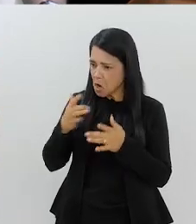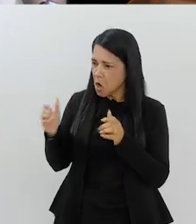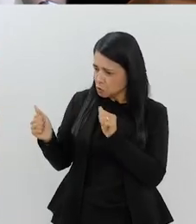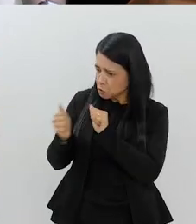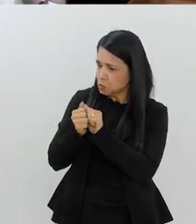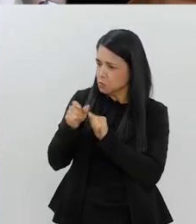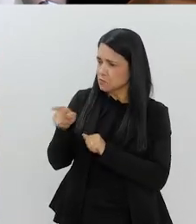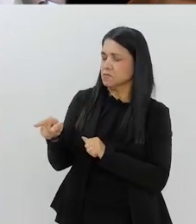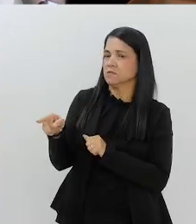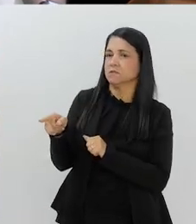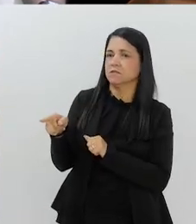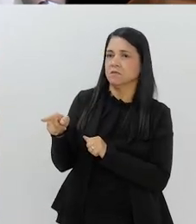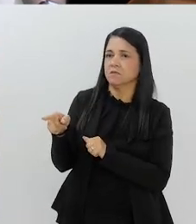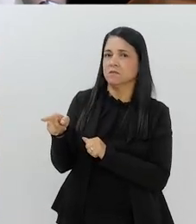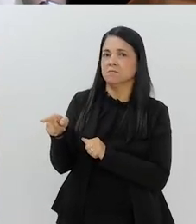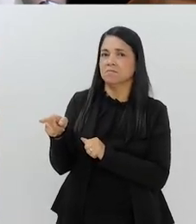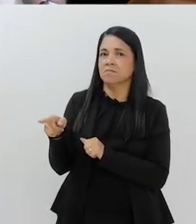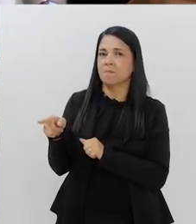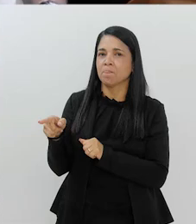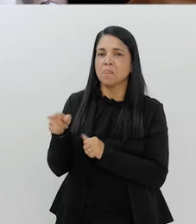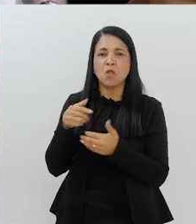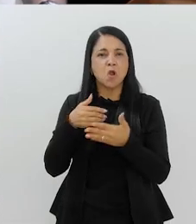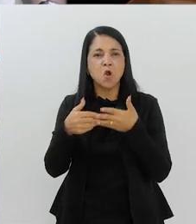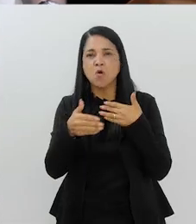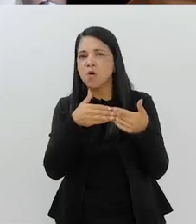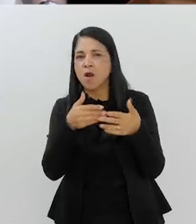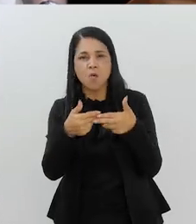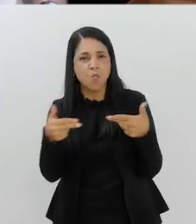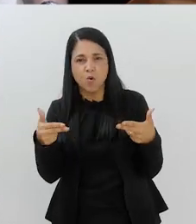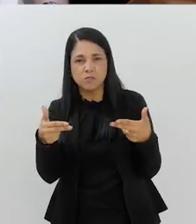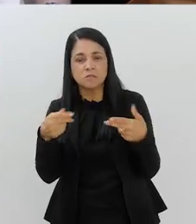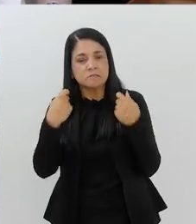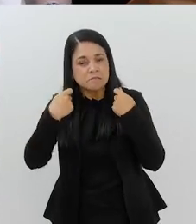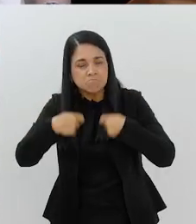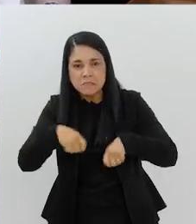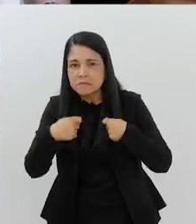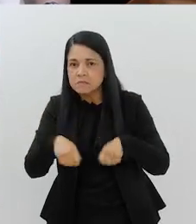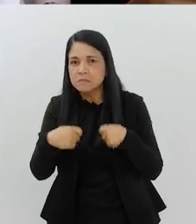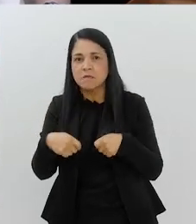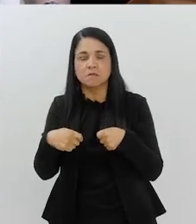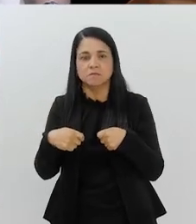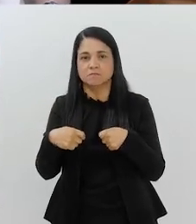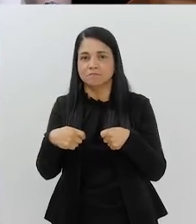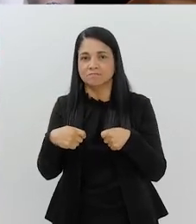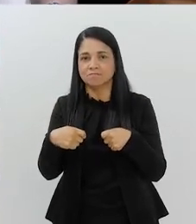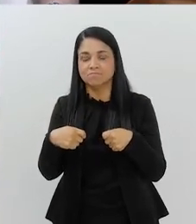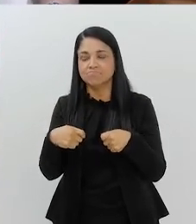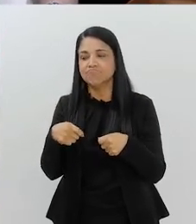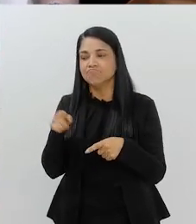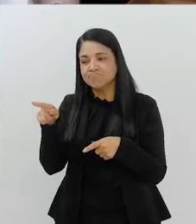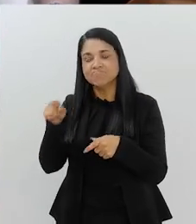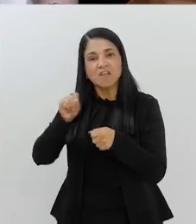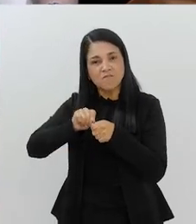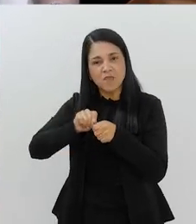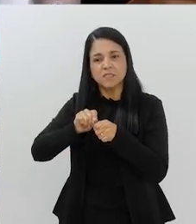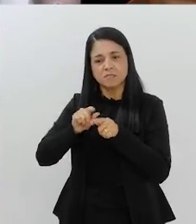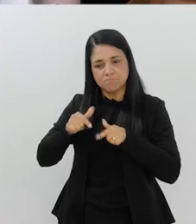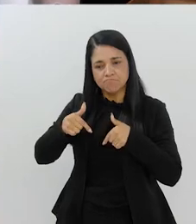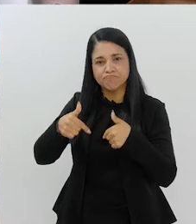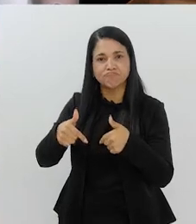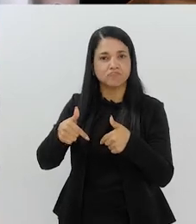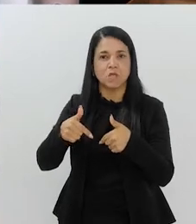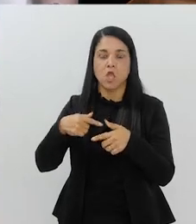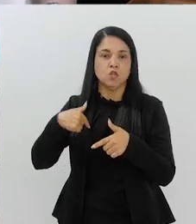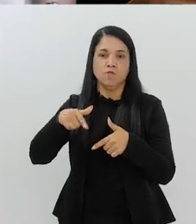conte comigo, vou estar contigo para aquilo que for preciso, necessário. E foi o que ele fez.